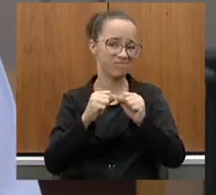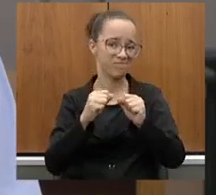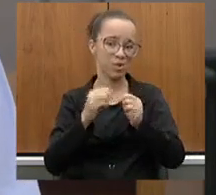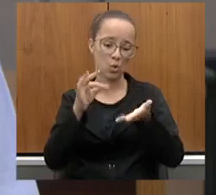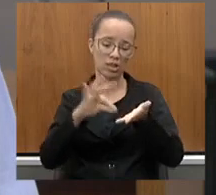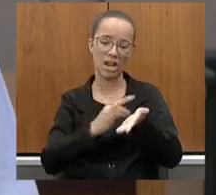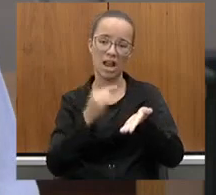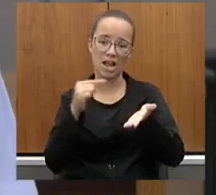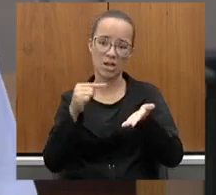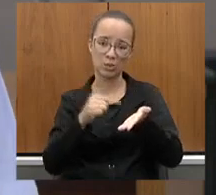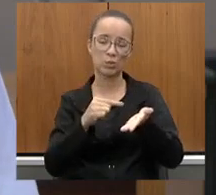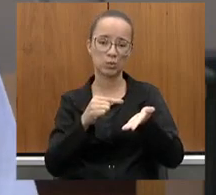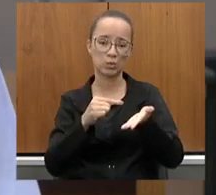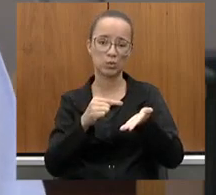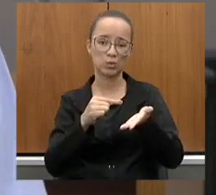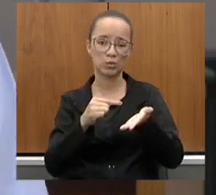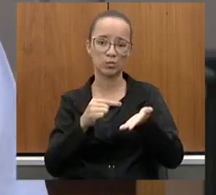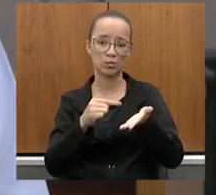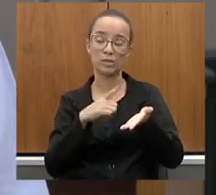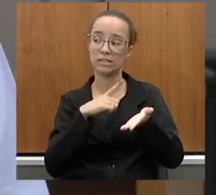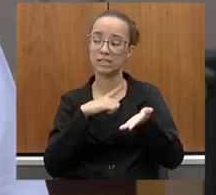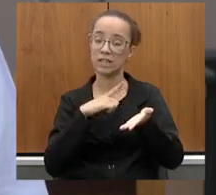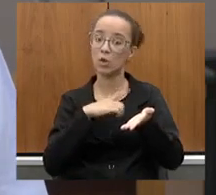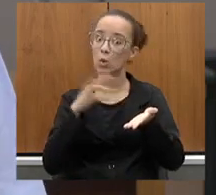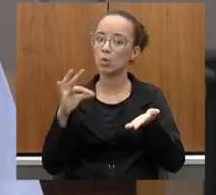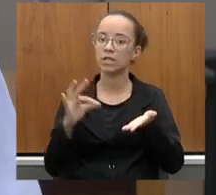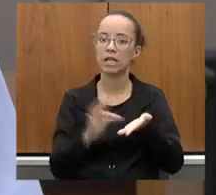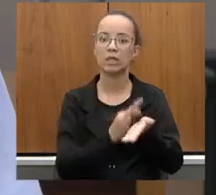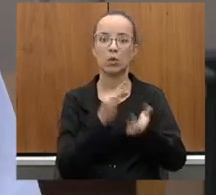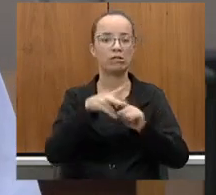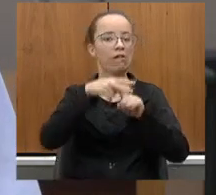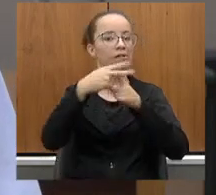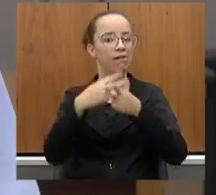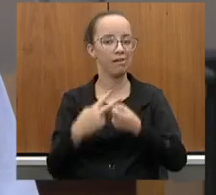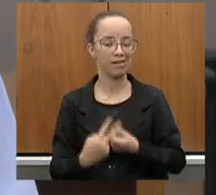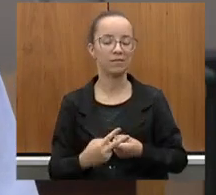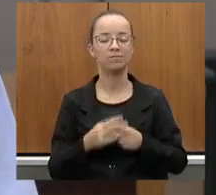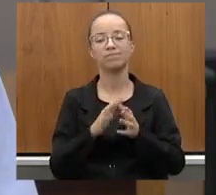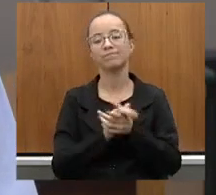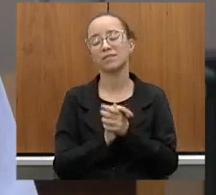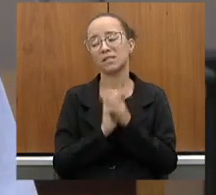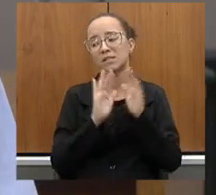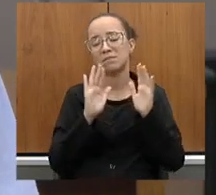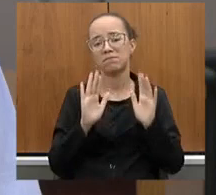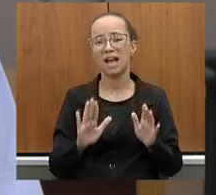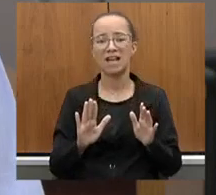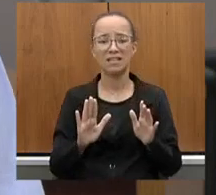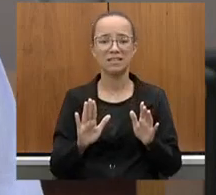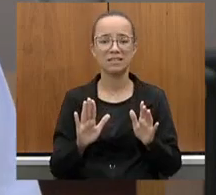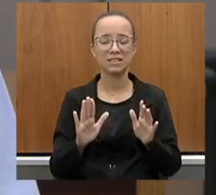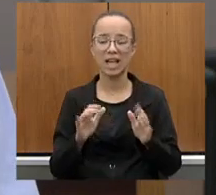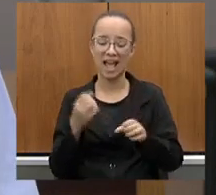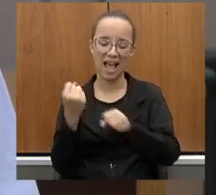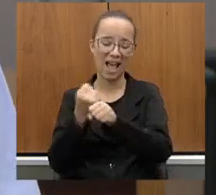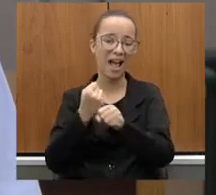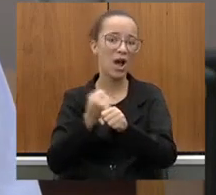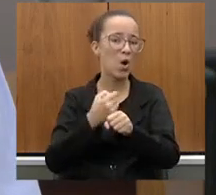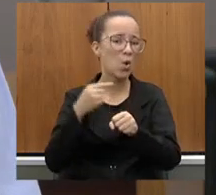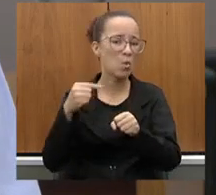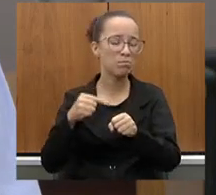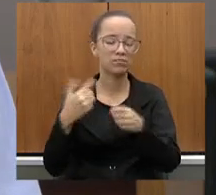contrato que a gente chama o nosso contratão de manutenção, mas, dado o tamanho da obra